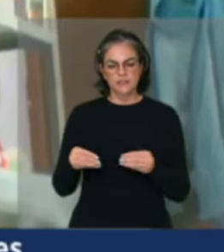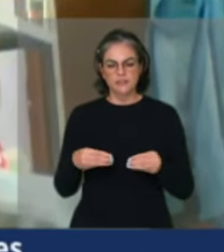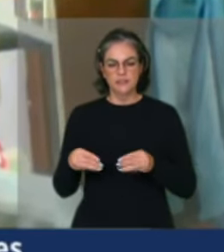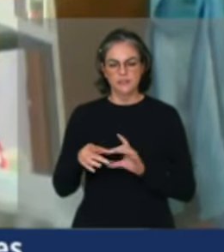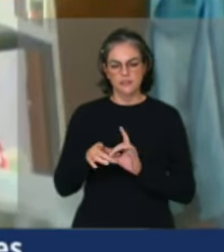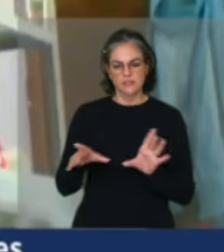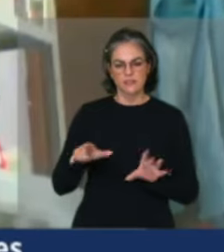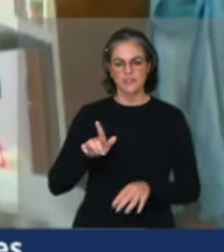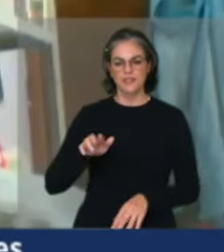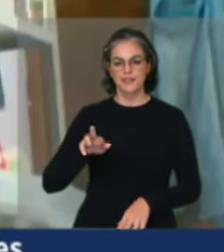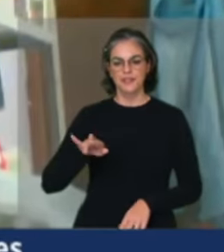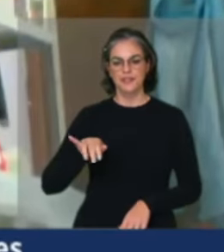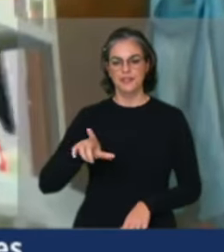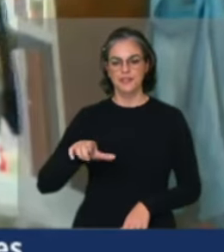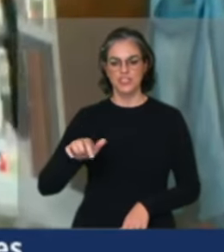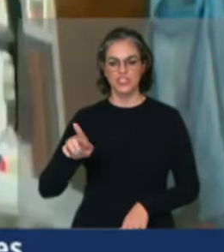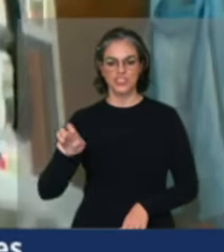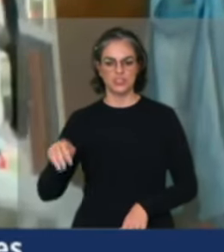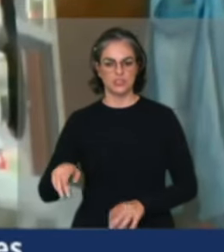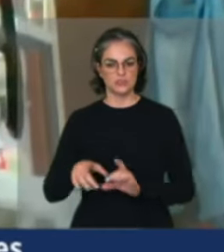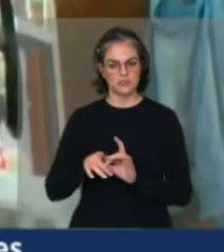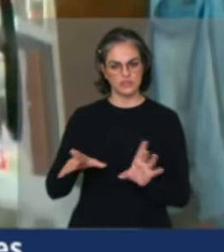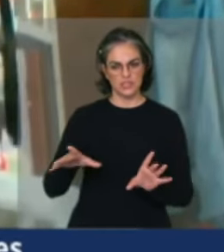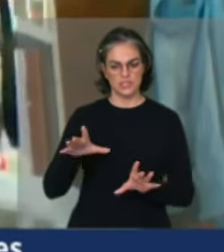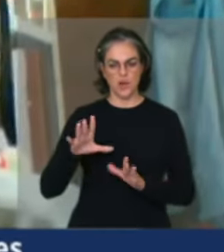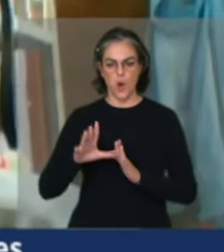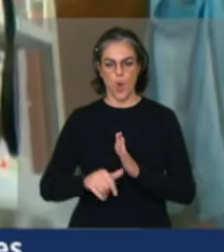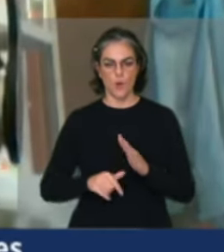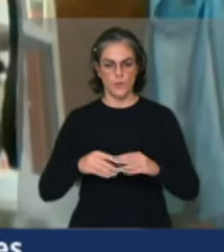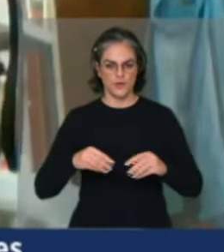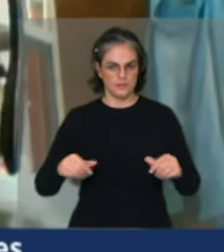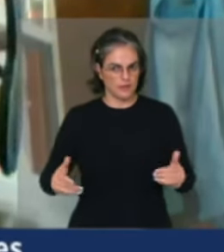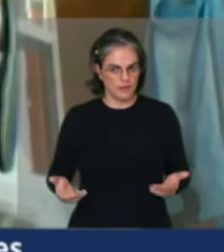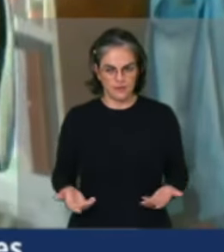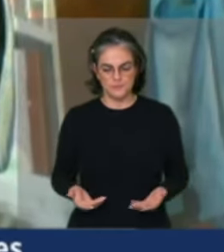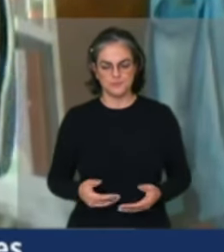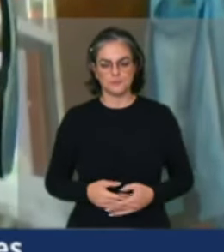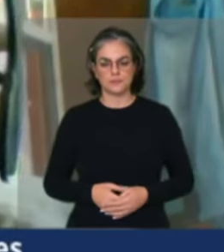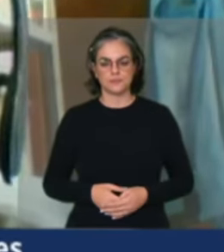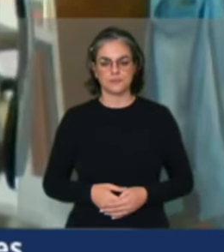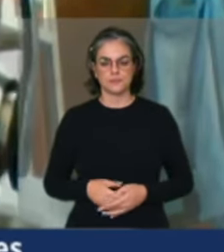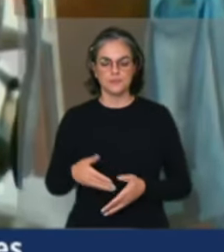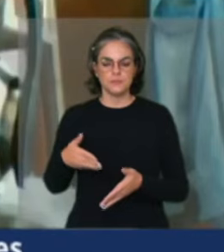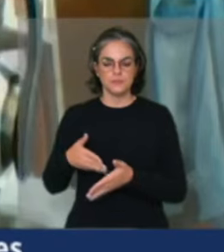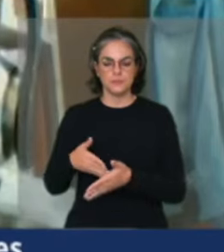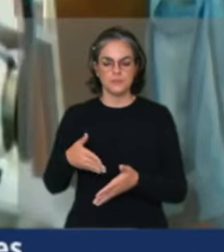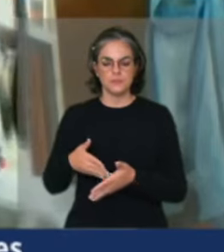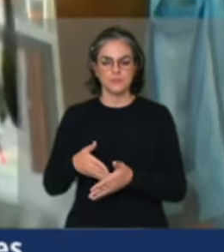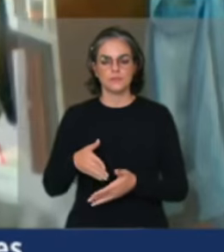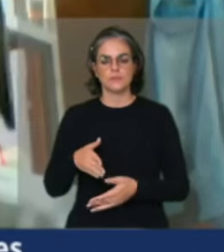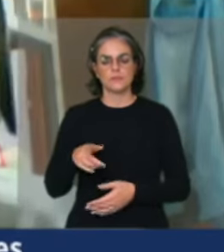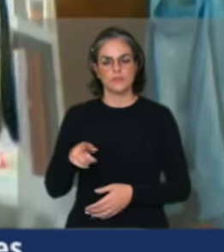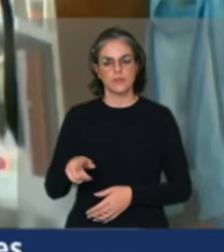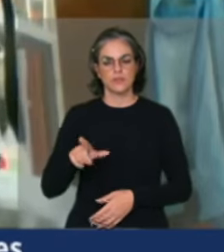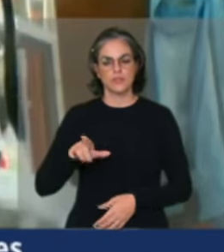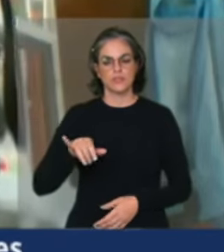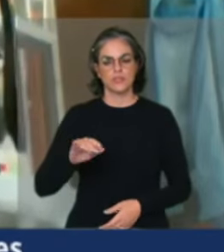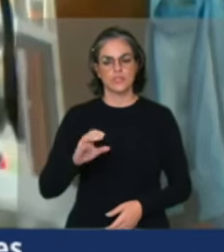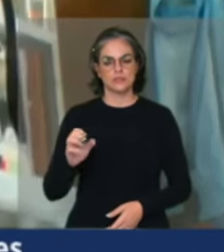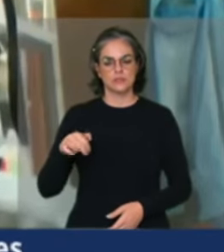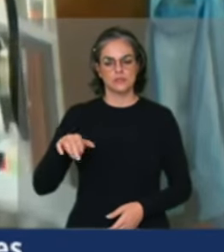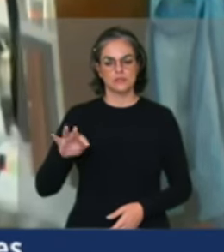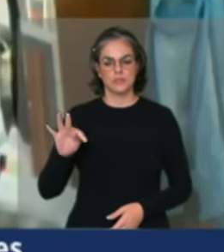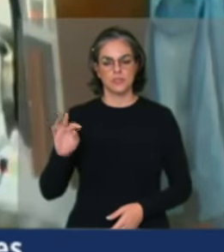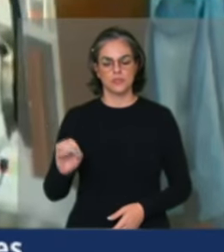país, legalizar o roubo de terra, barrar a flexibilização do licenciamento ambiental e a exploração dos